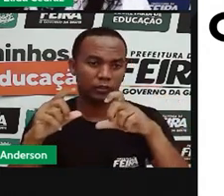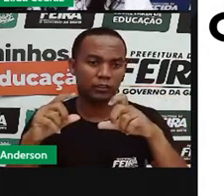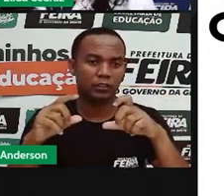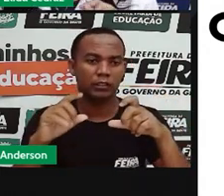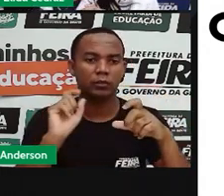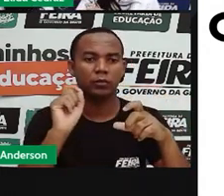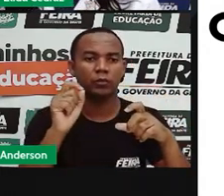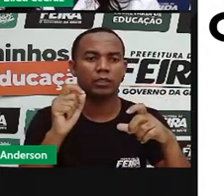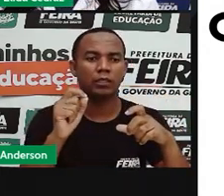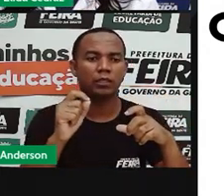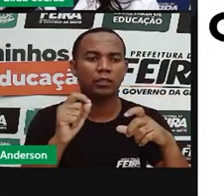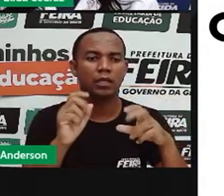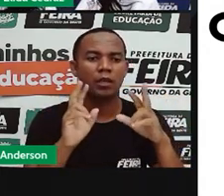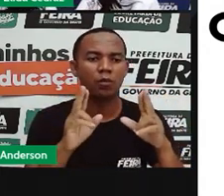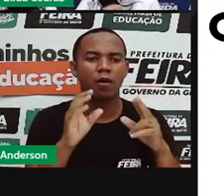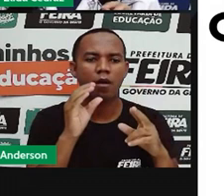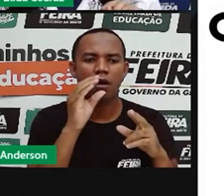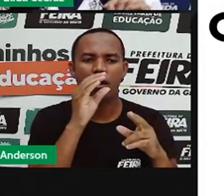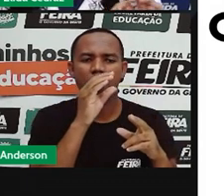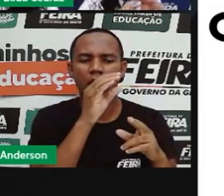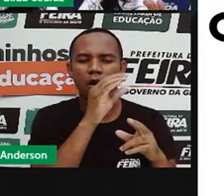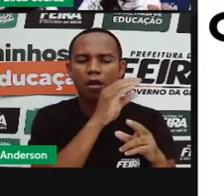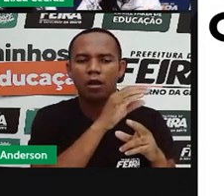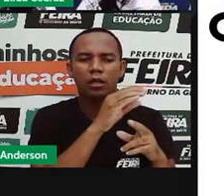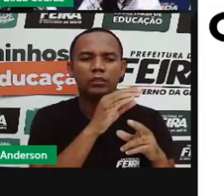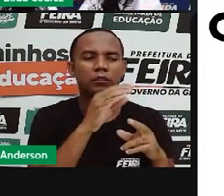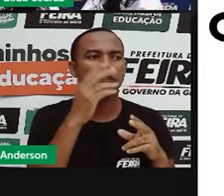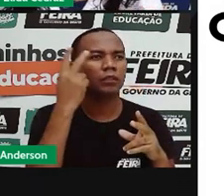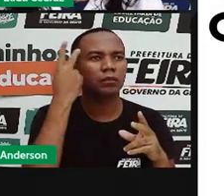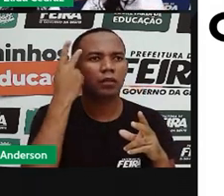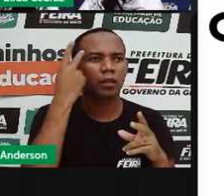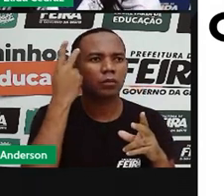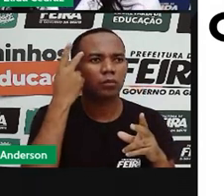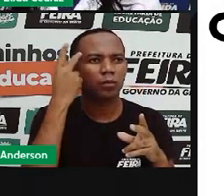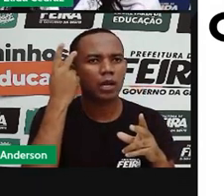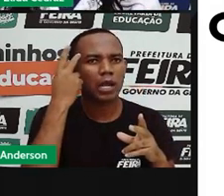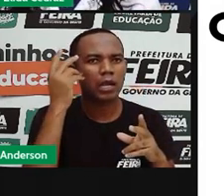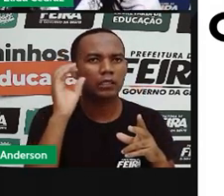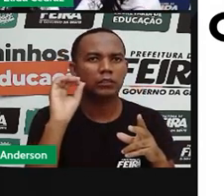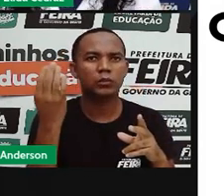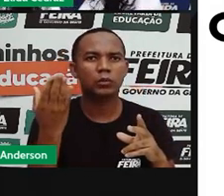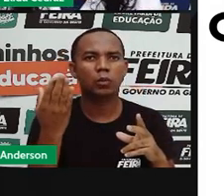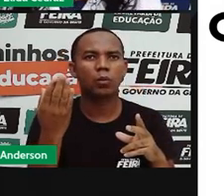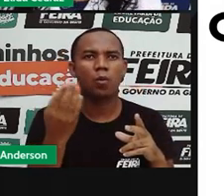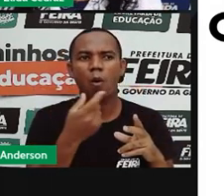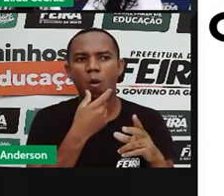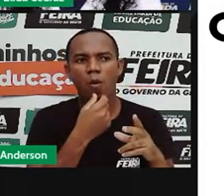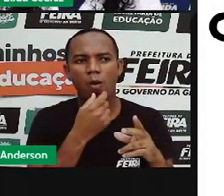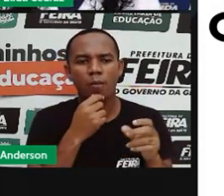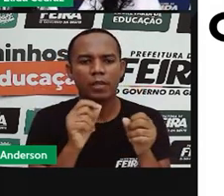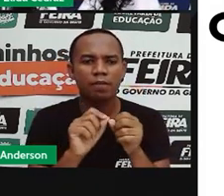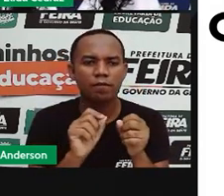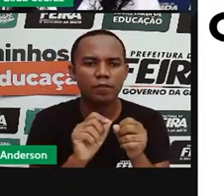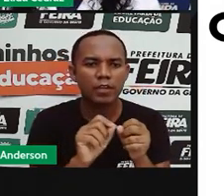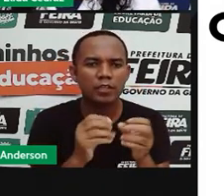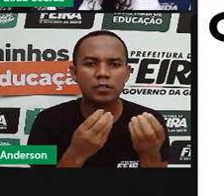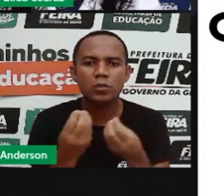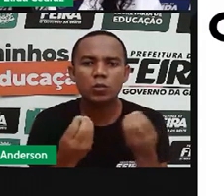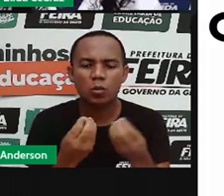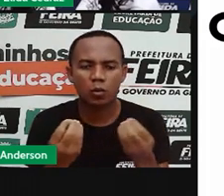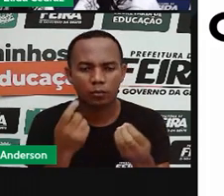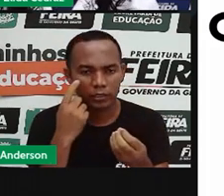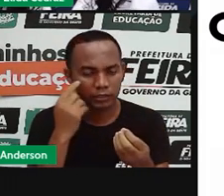fontes de calor naturais e artificiais. Isso você já sabe, tá bom?